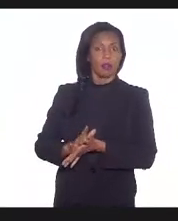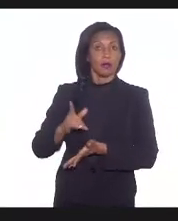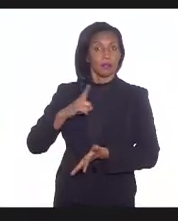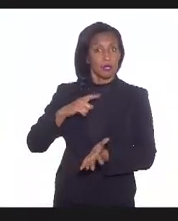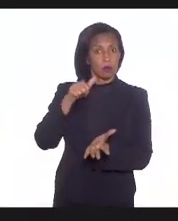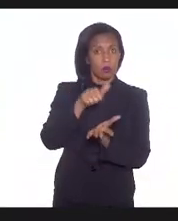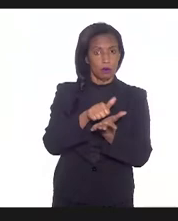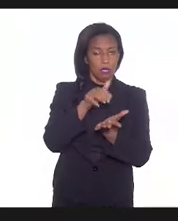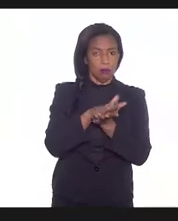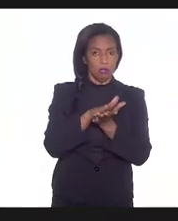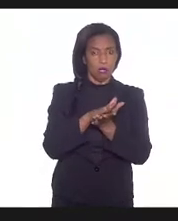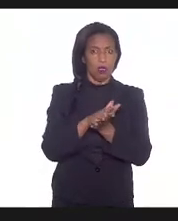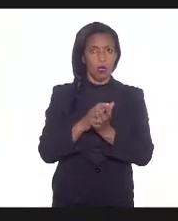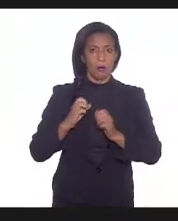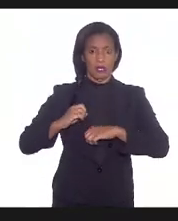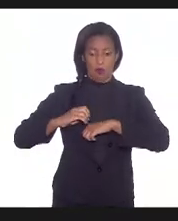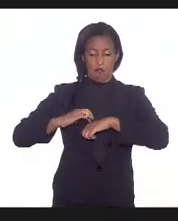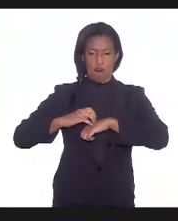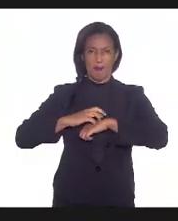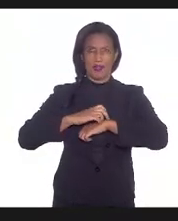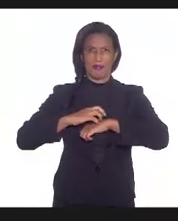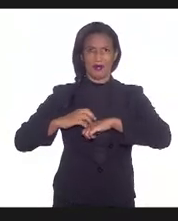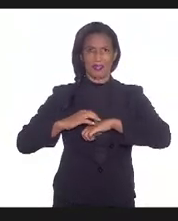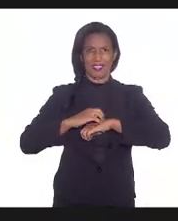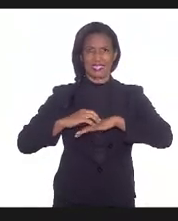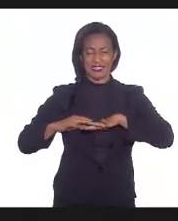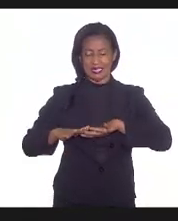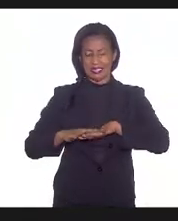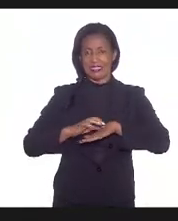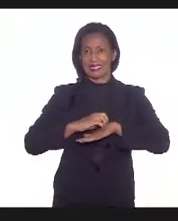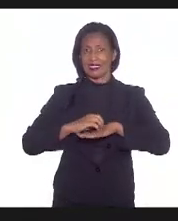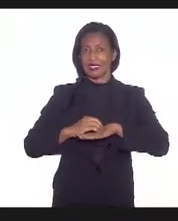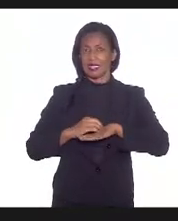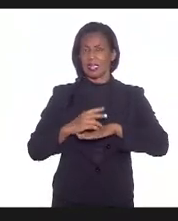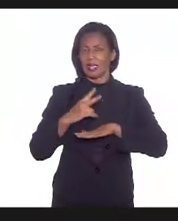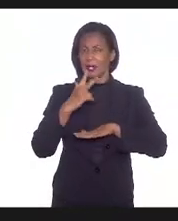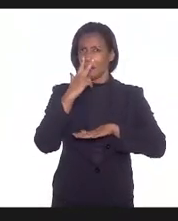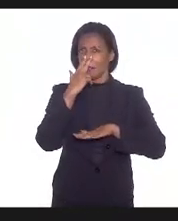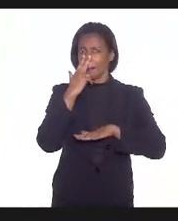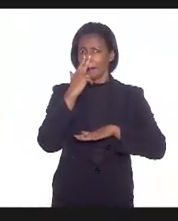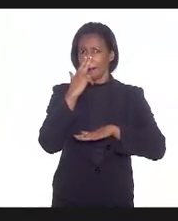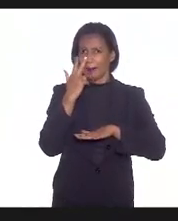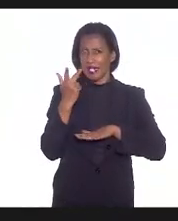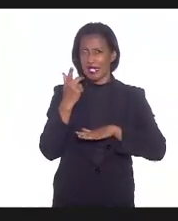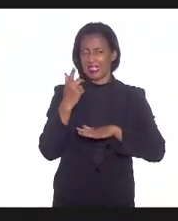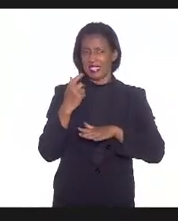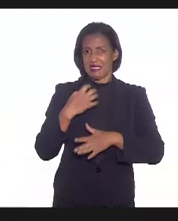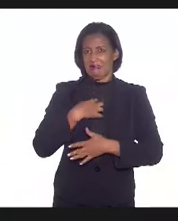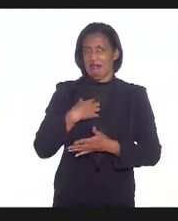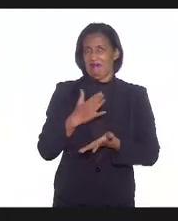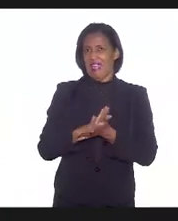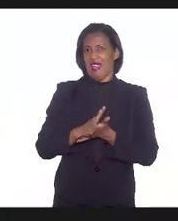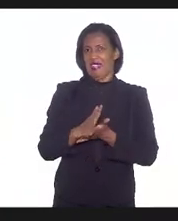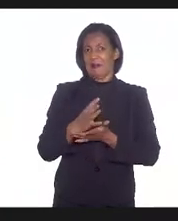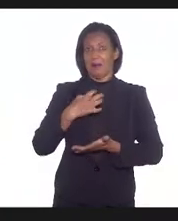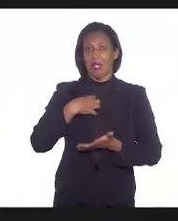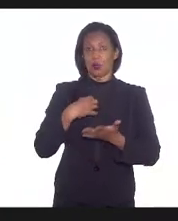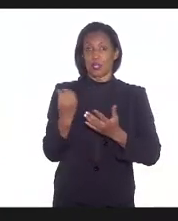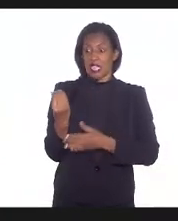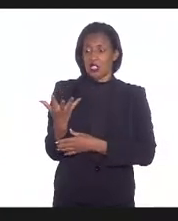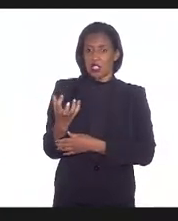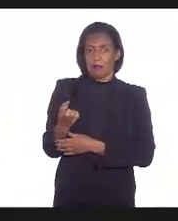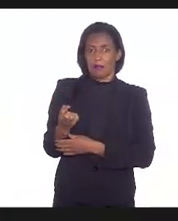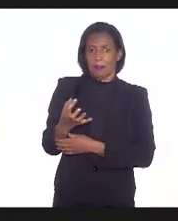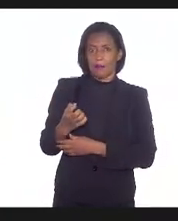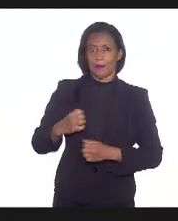parestesia, do formigamento num dedo, que pode não parecer nada, mas escrever com o dedo que você não sente, já causam